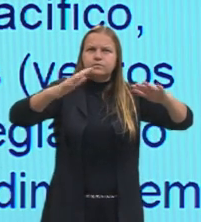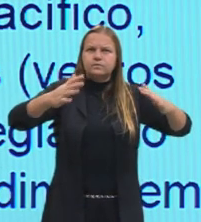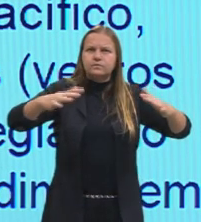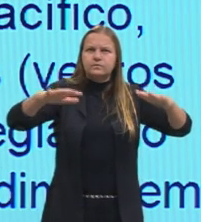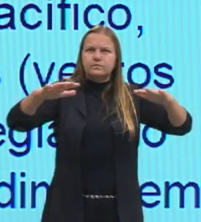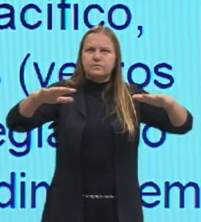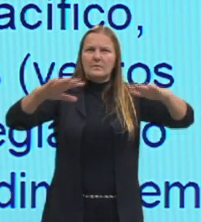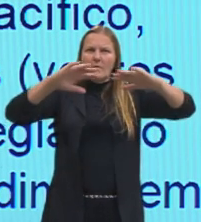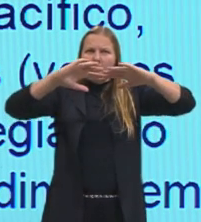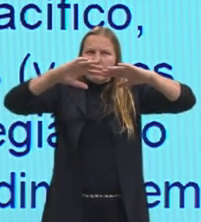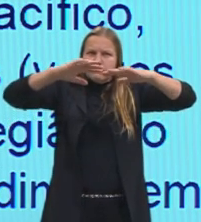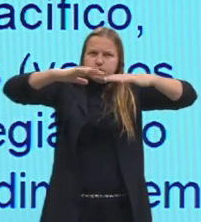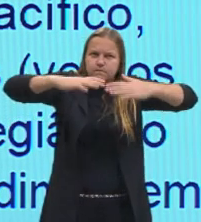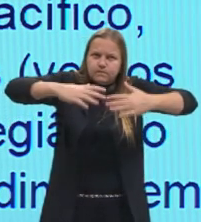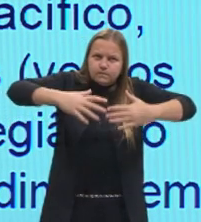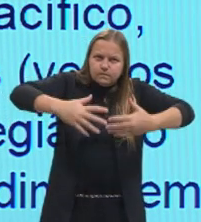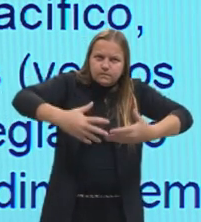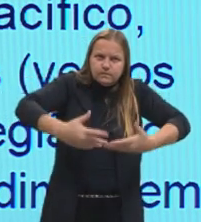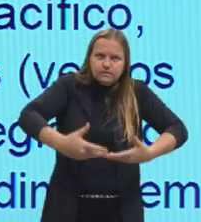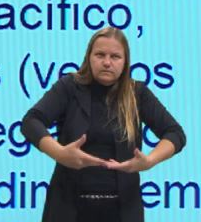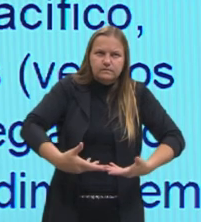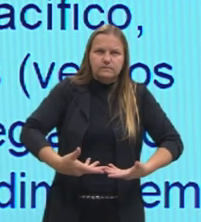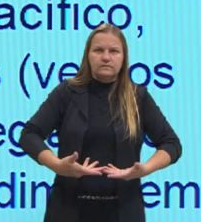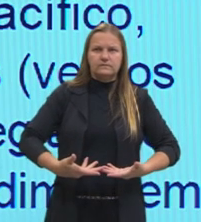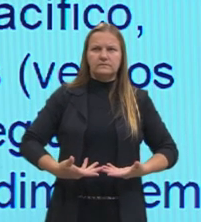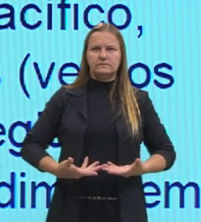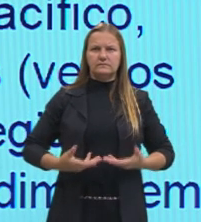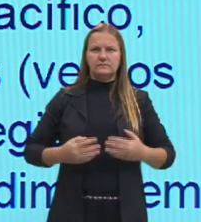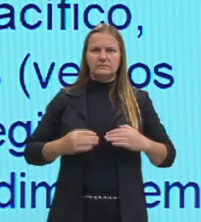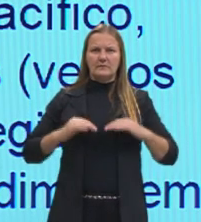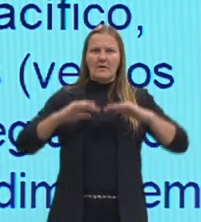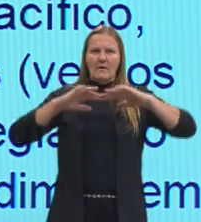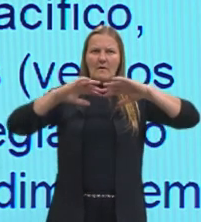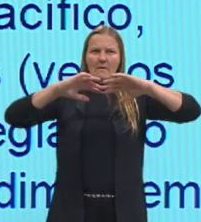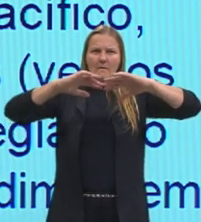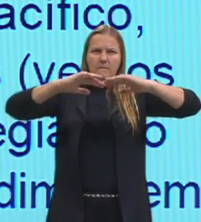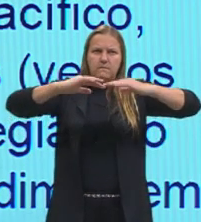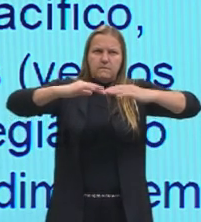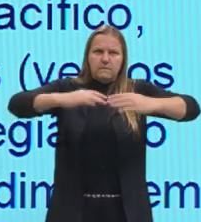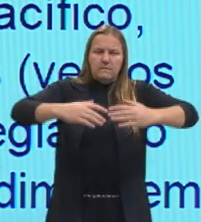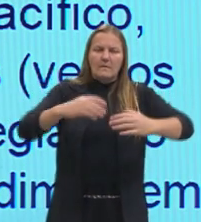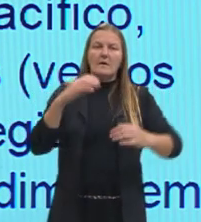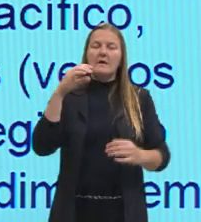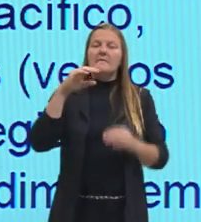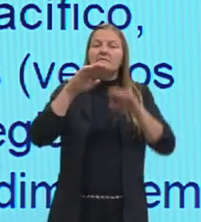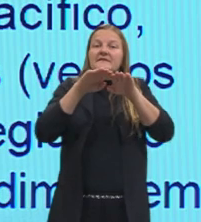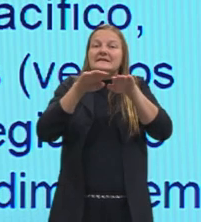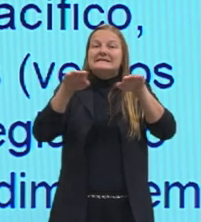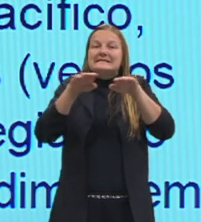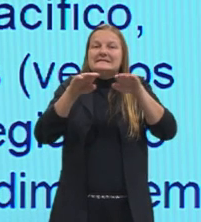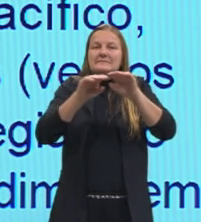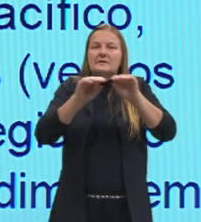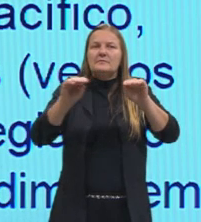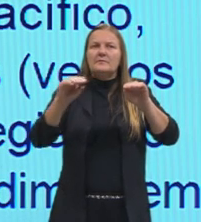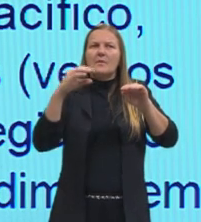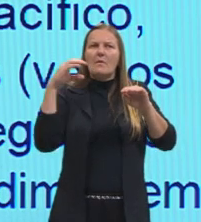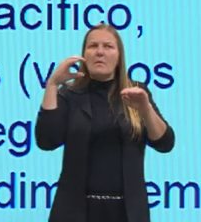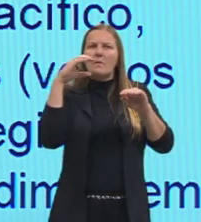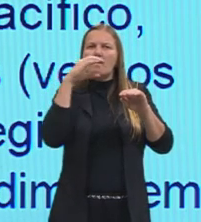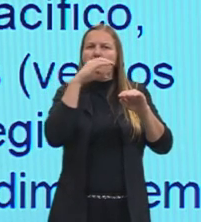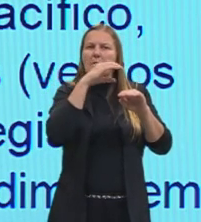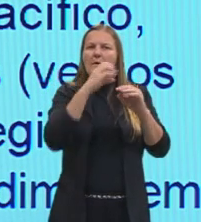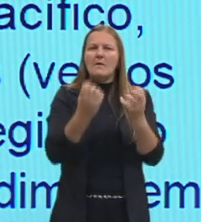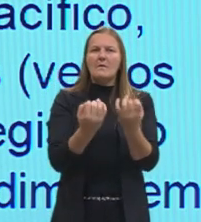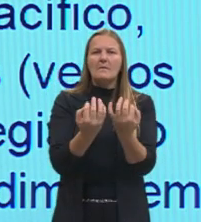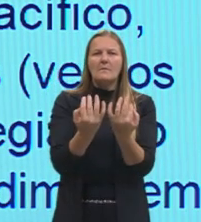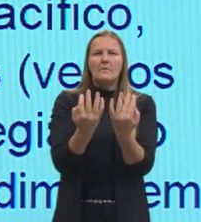empurrar essa água superficial, então, tu vai ter essa água superficial, que ela é mais quente, né, ela é mais aquecida, vai ter mais vapor,